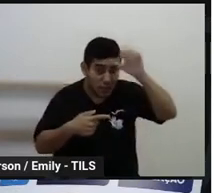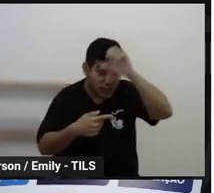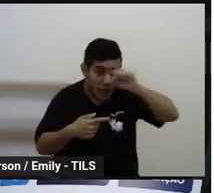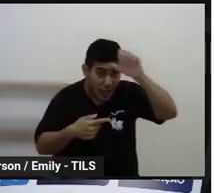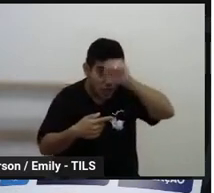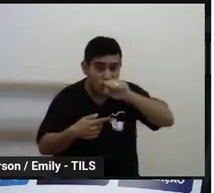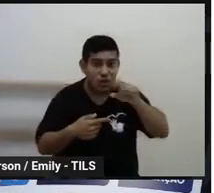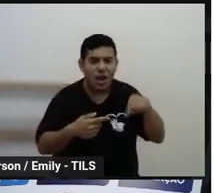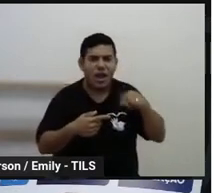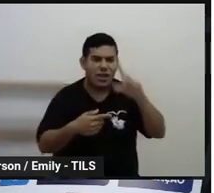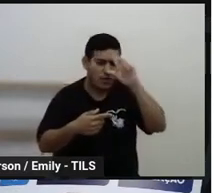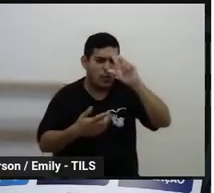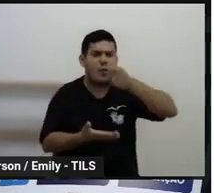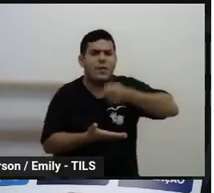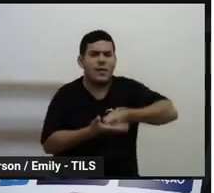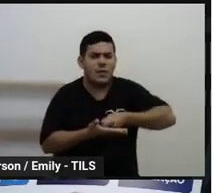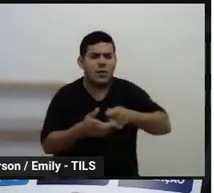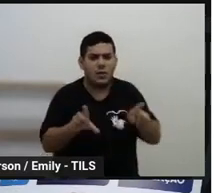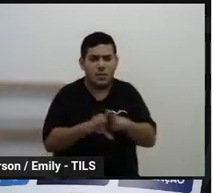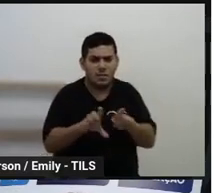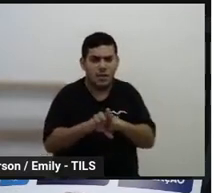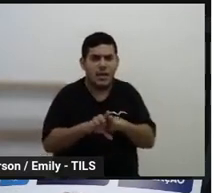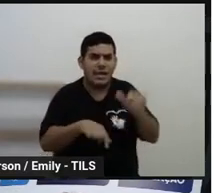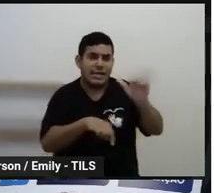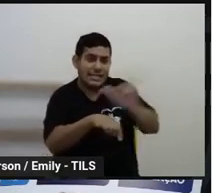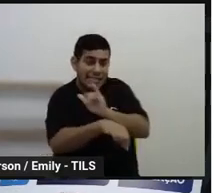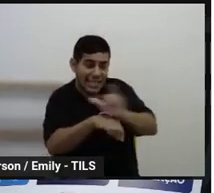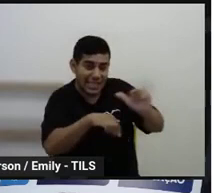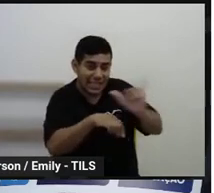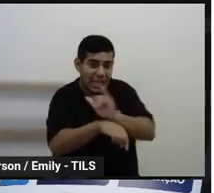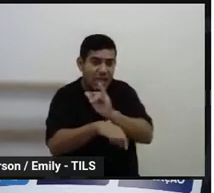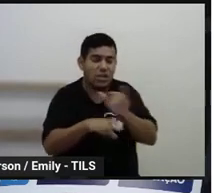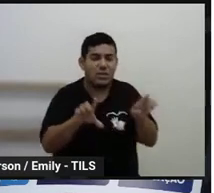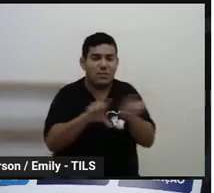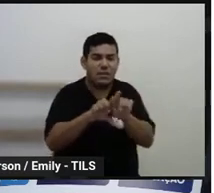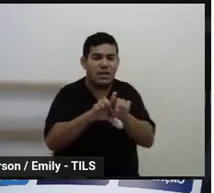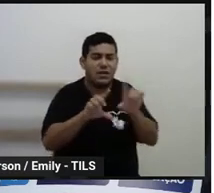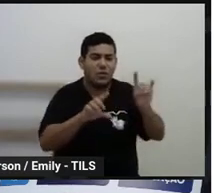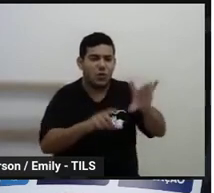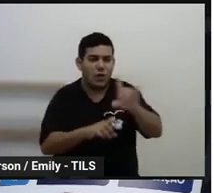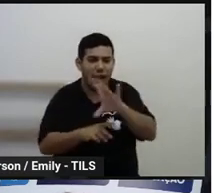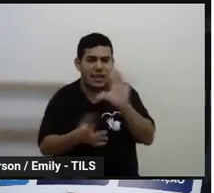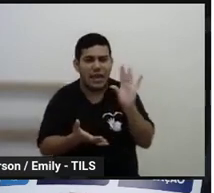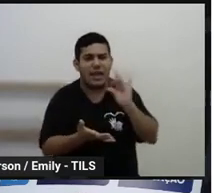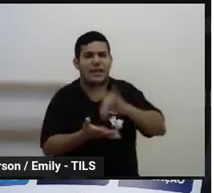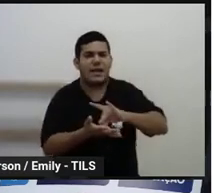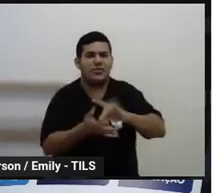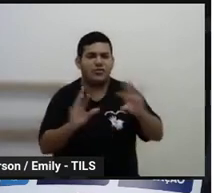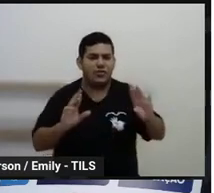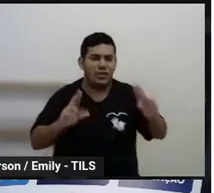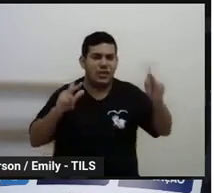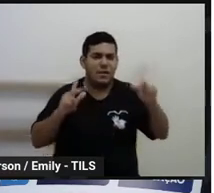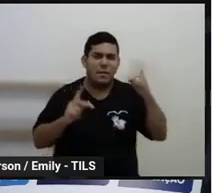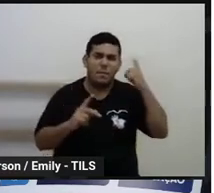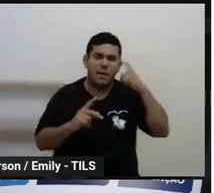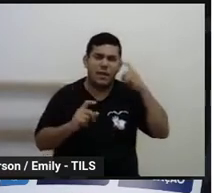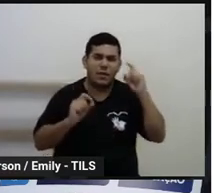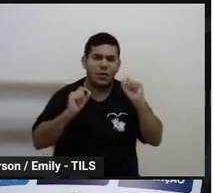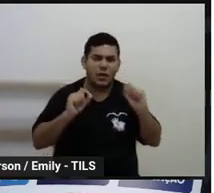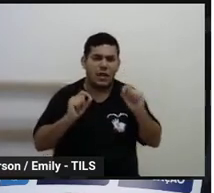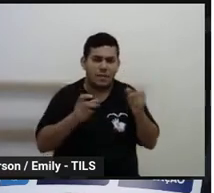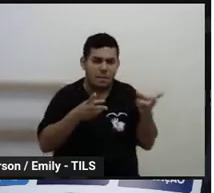na tomada de decisões estratégicas de acordo com cada realidade diferente. Então, o que a gente pretende? A gente quer